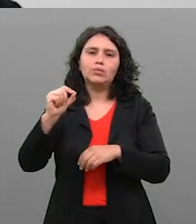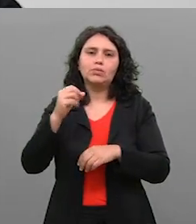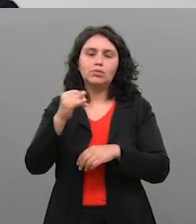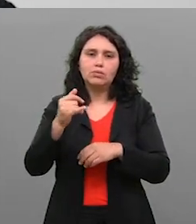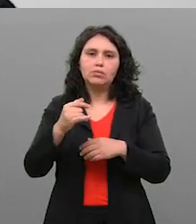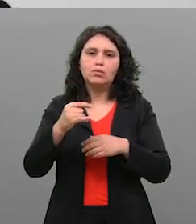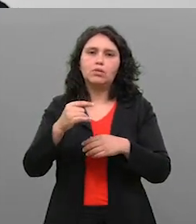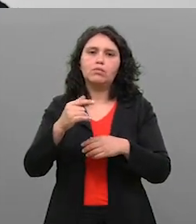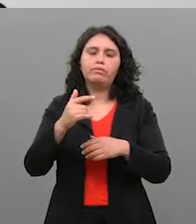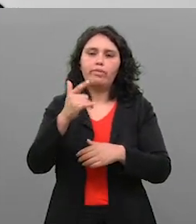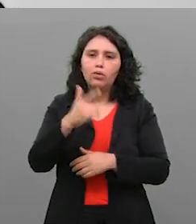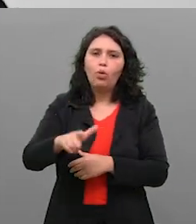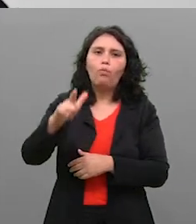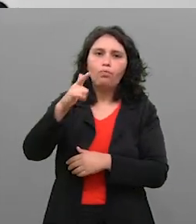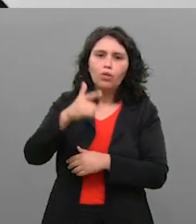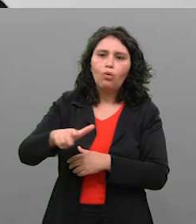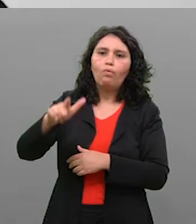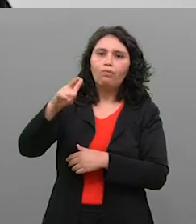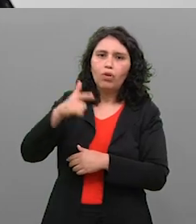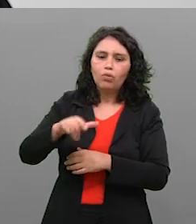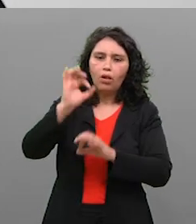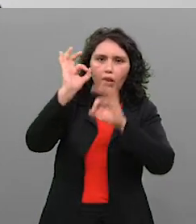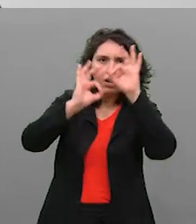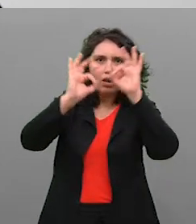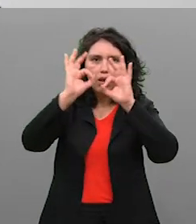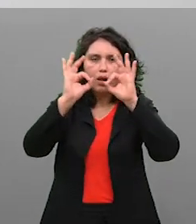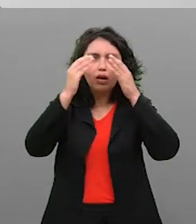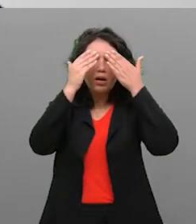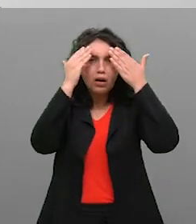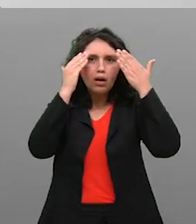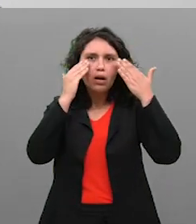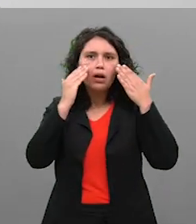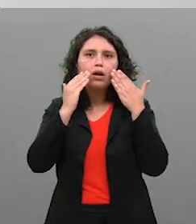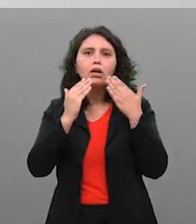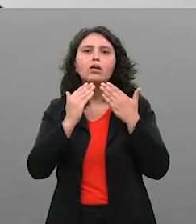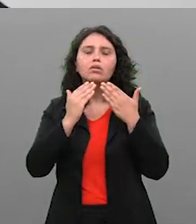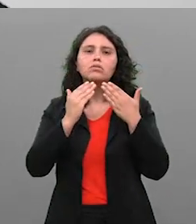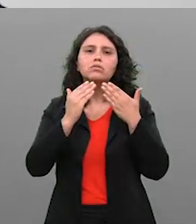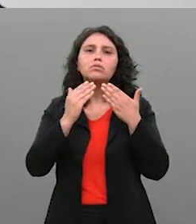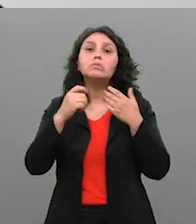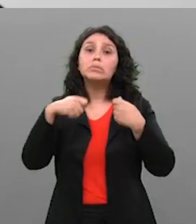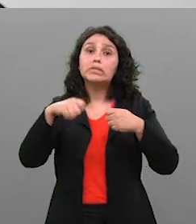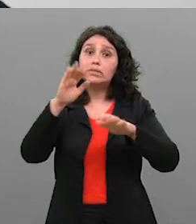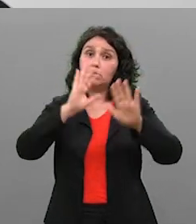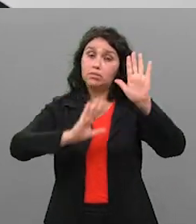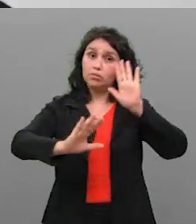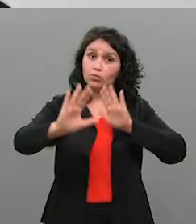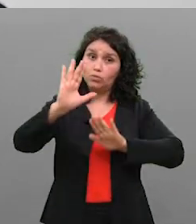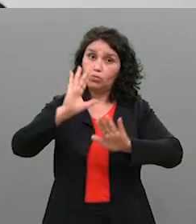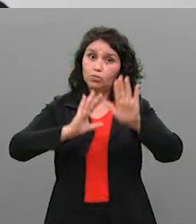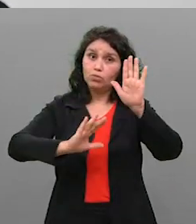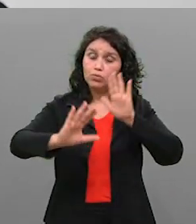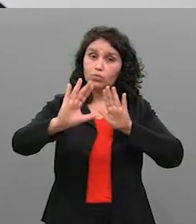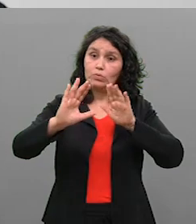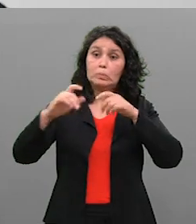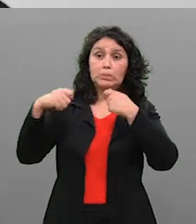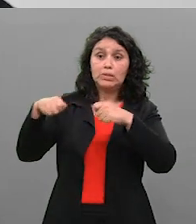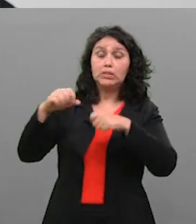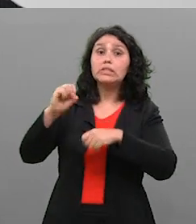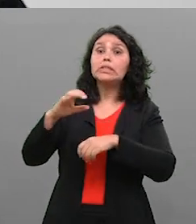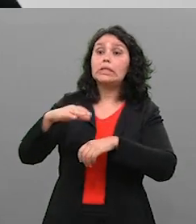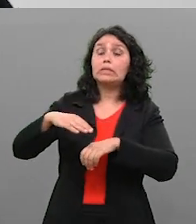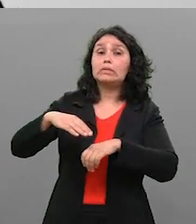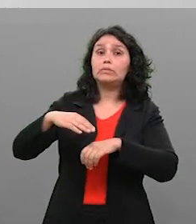Então, quando a gente cai na cilada de entrar em moda de procedimento estético, a gente cai numa linha muito